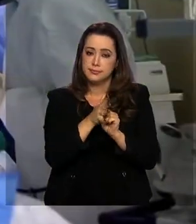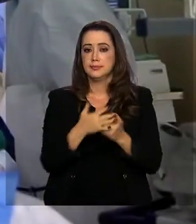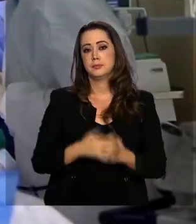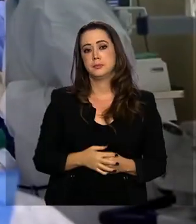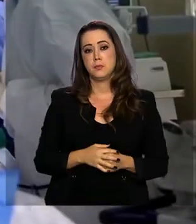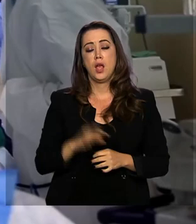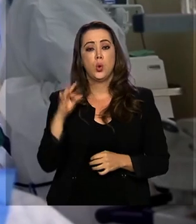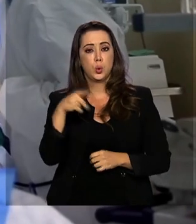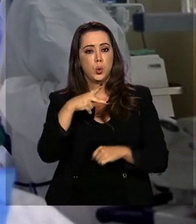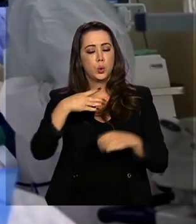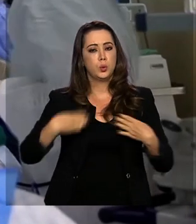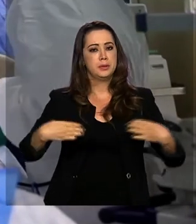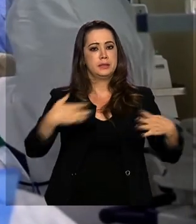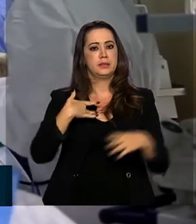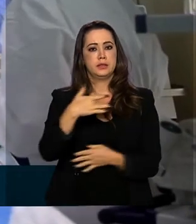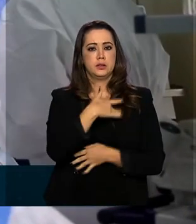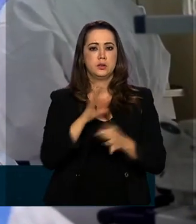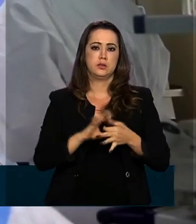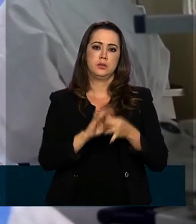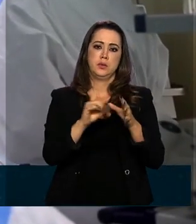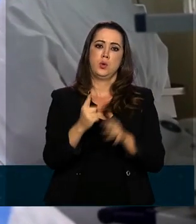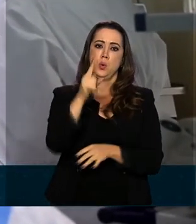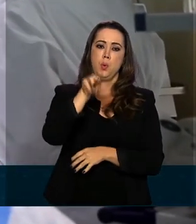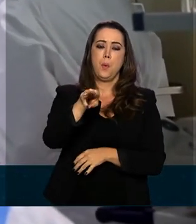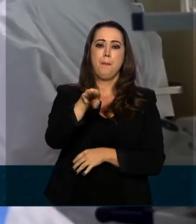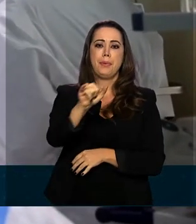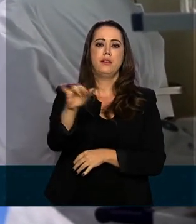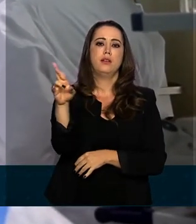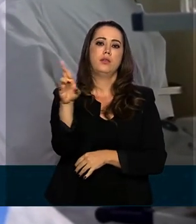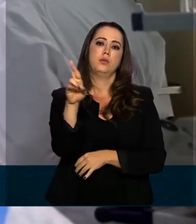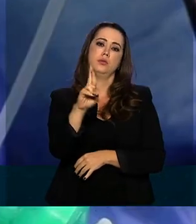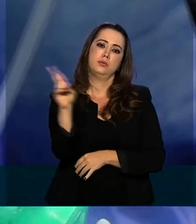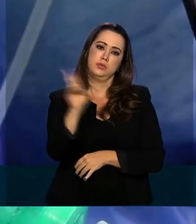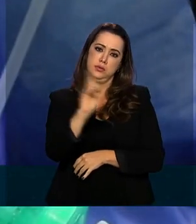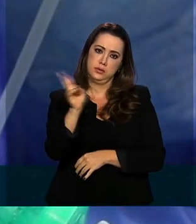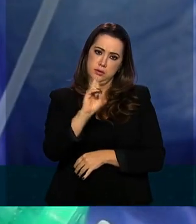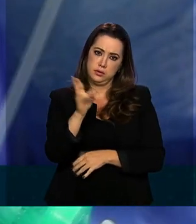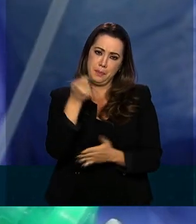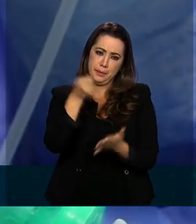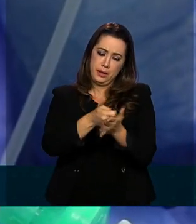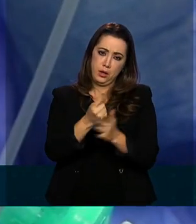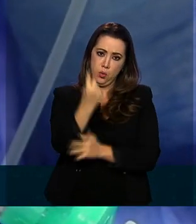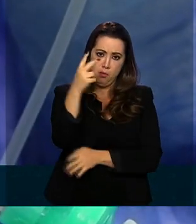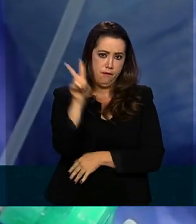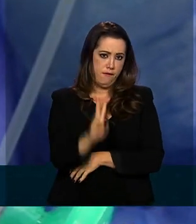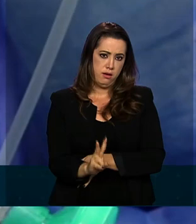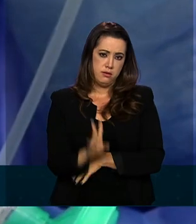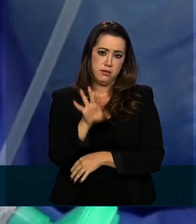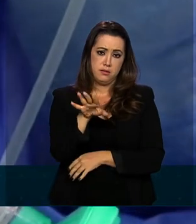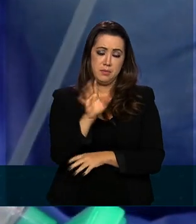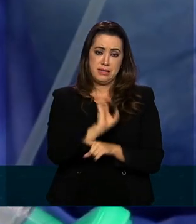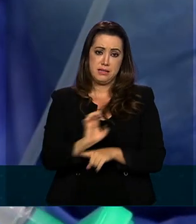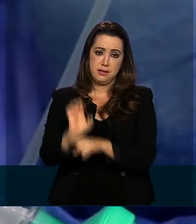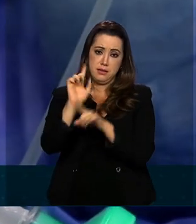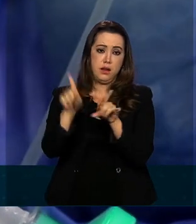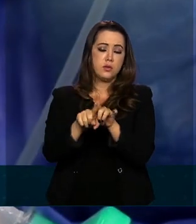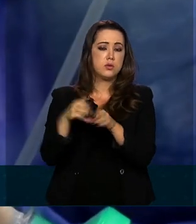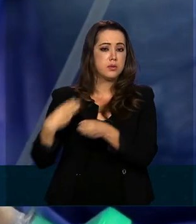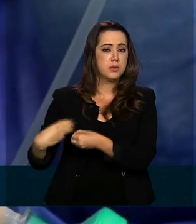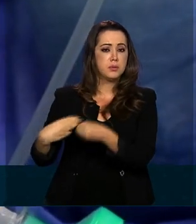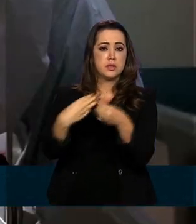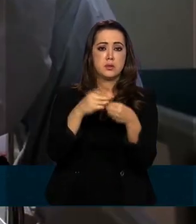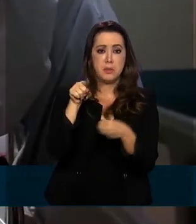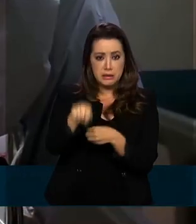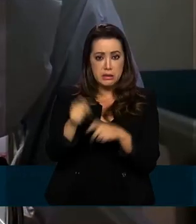Ao todo, o Ministério da Saúde liberou 1 bilhão e 300 milhões de reais, pago em parcela única, para estados e municípios,